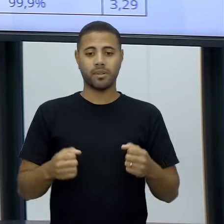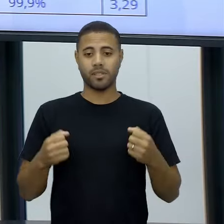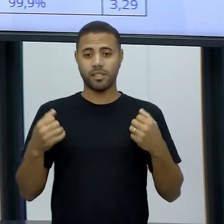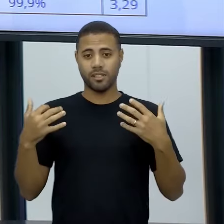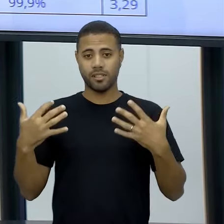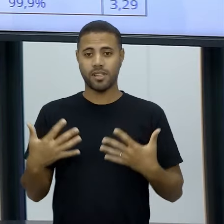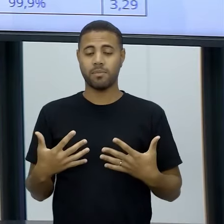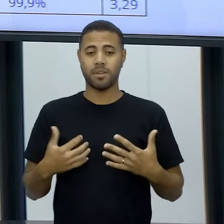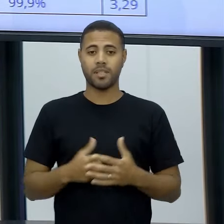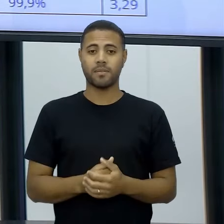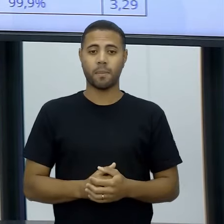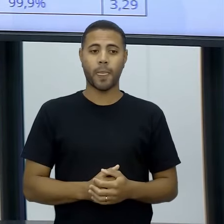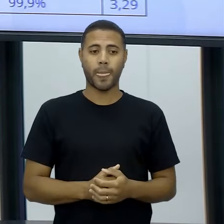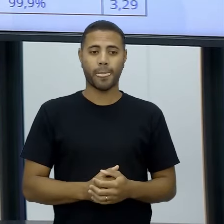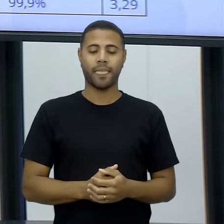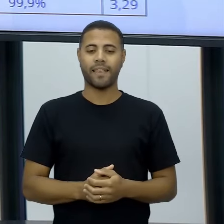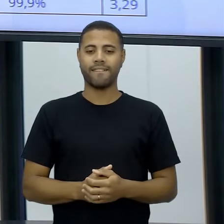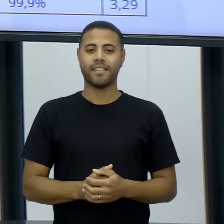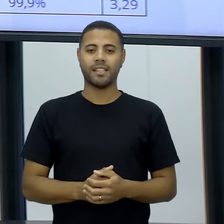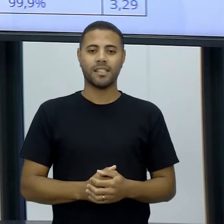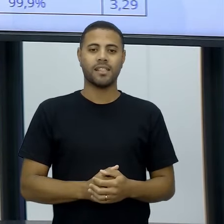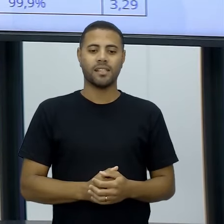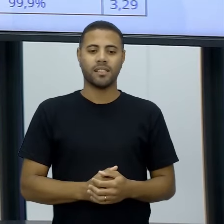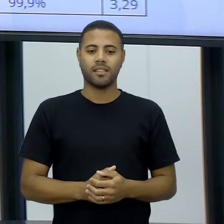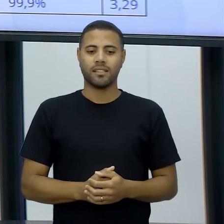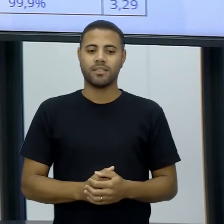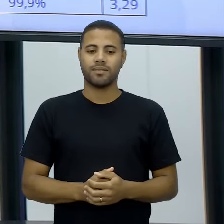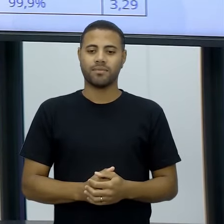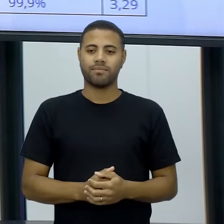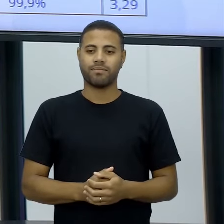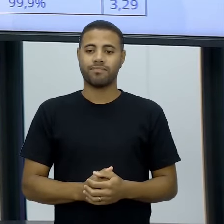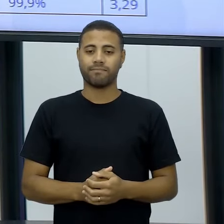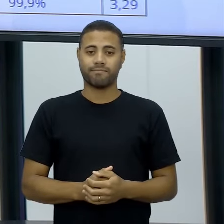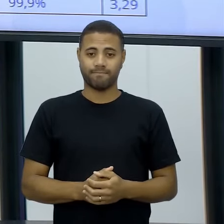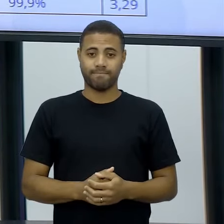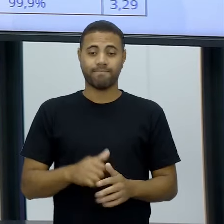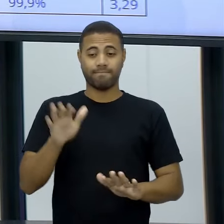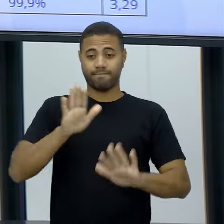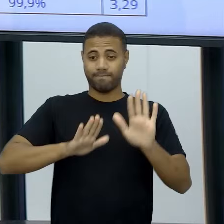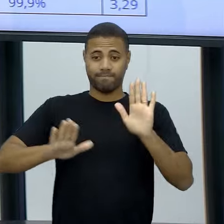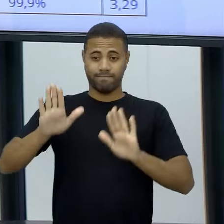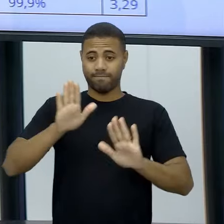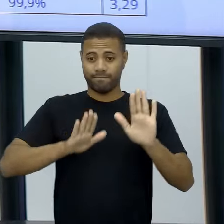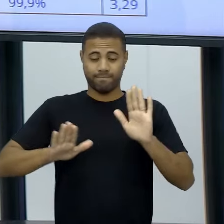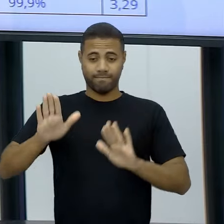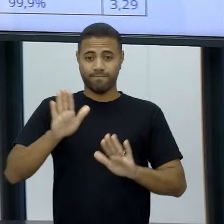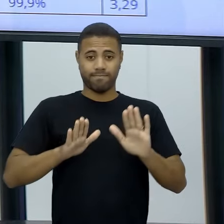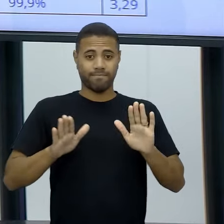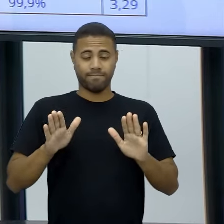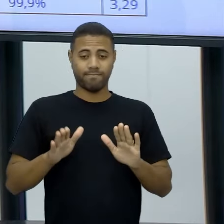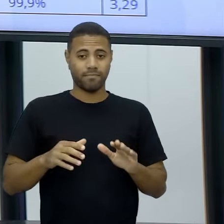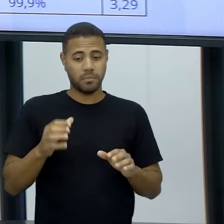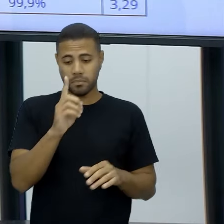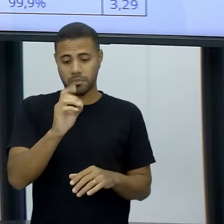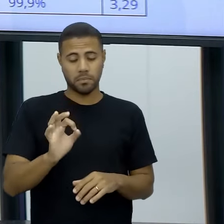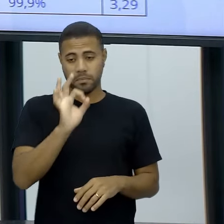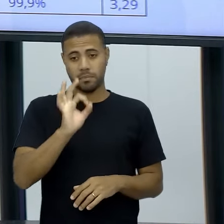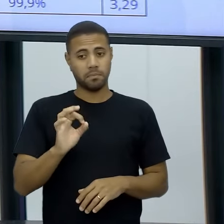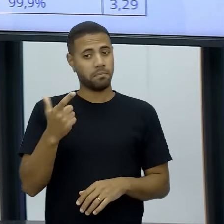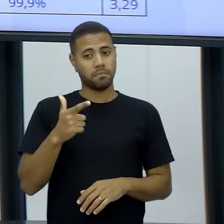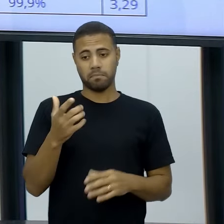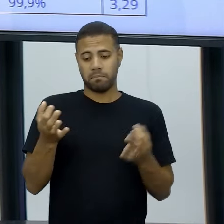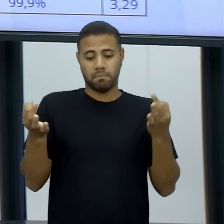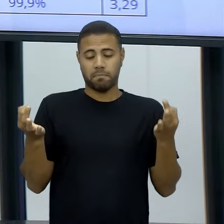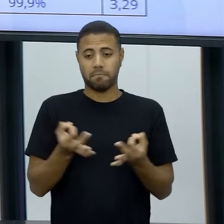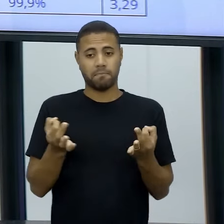que é certeza, tá? Então, muito, muito cuidado, vai. Lembra que a falou que não tem 100% de nada. Por quê? Porque é uma amostra,